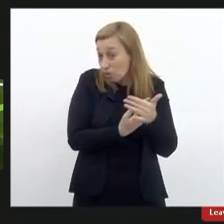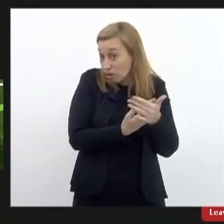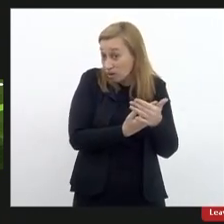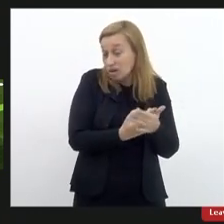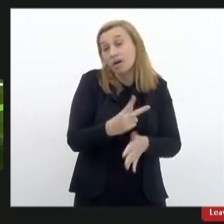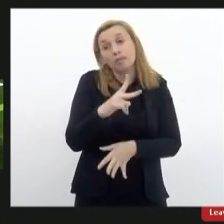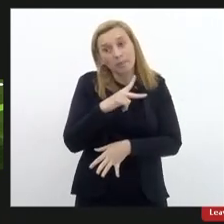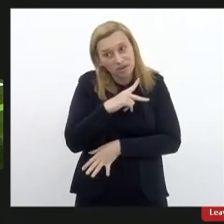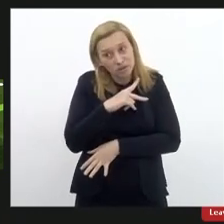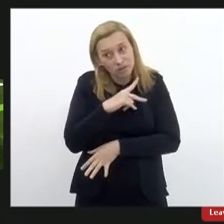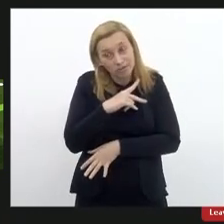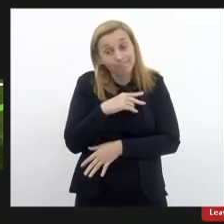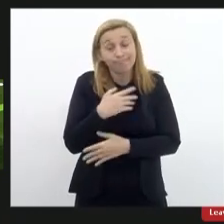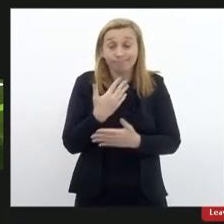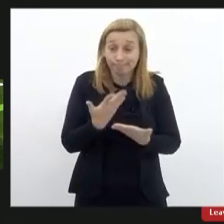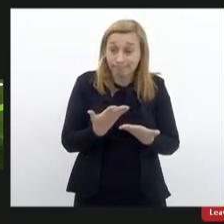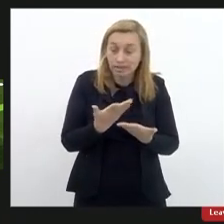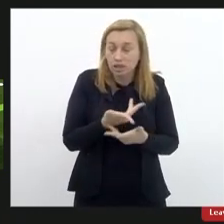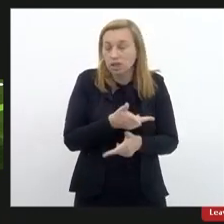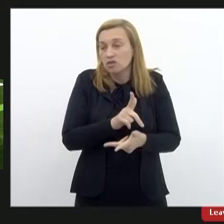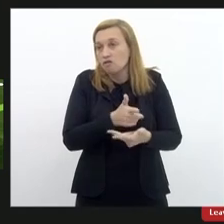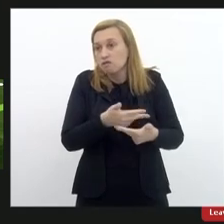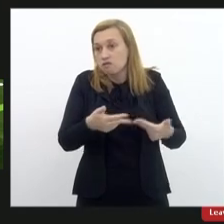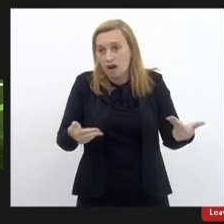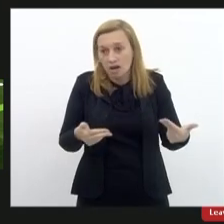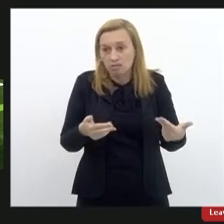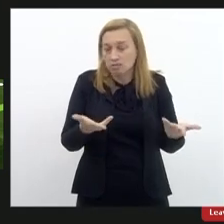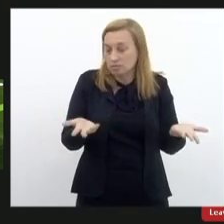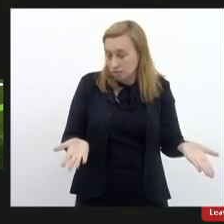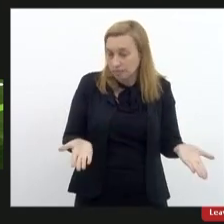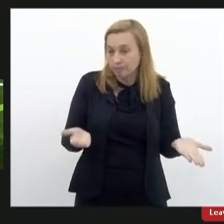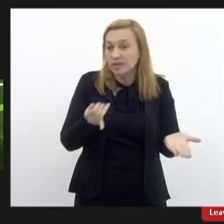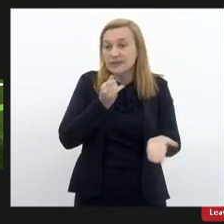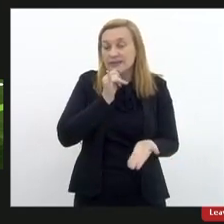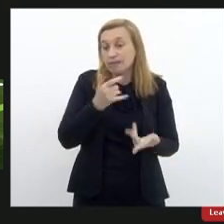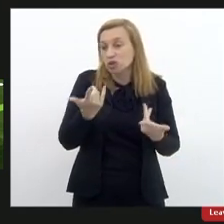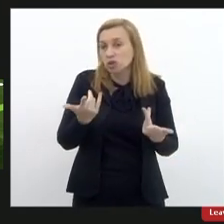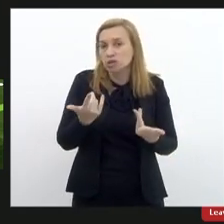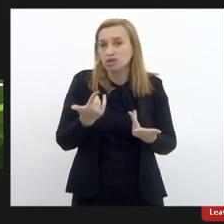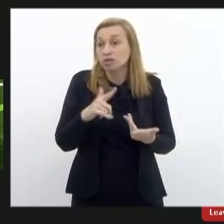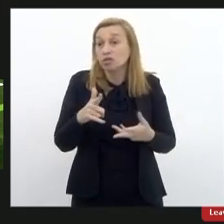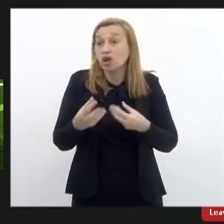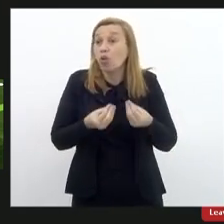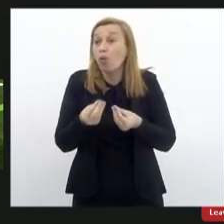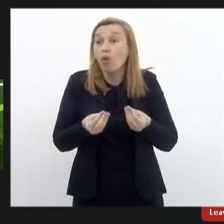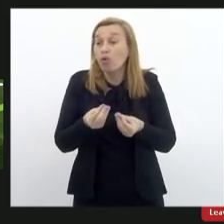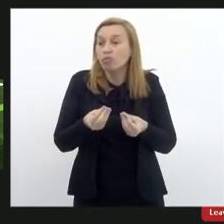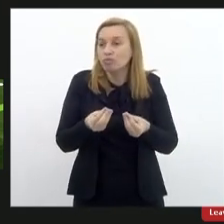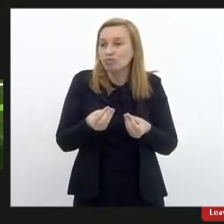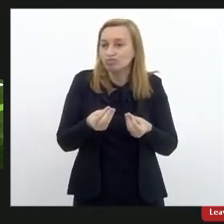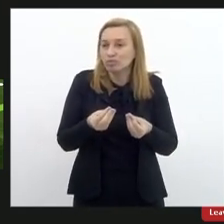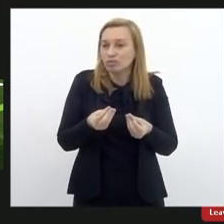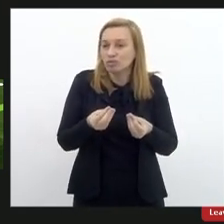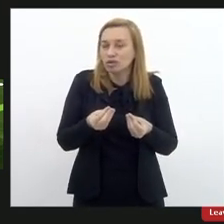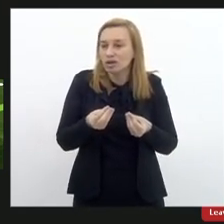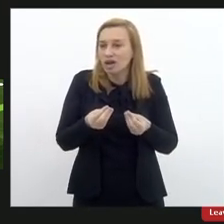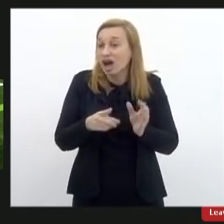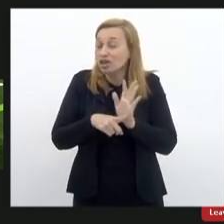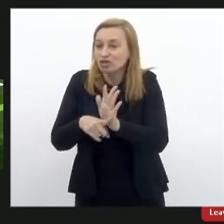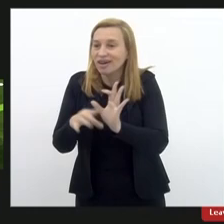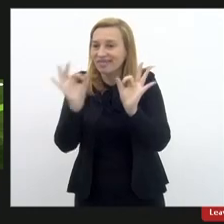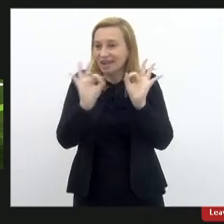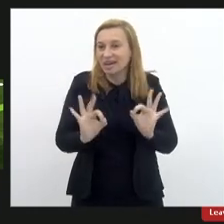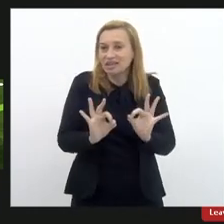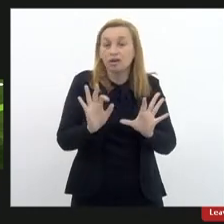particulares. São diversos exemplos. E a gente não dá conta, não damos conta porque não